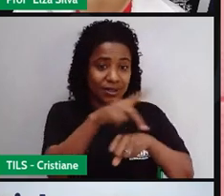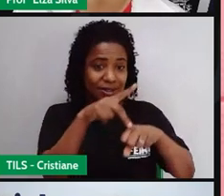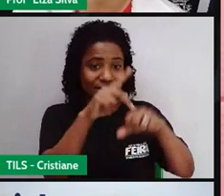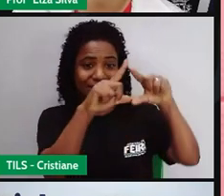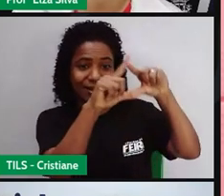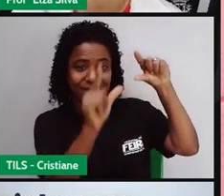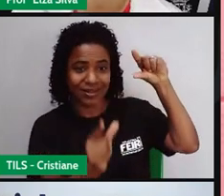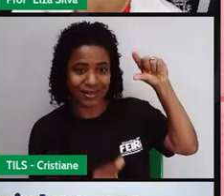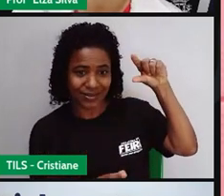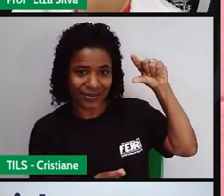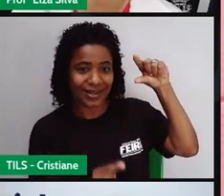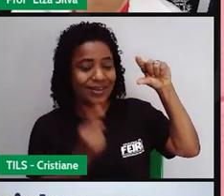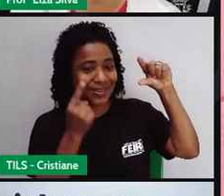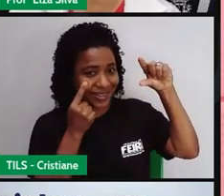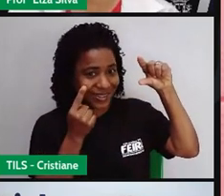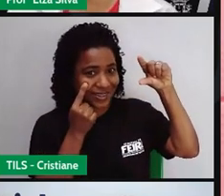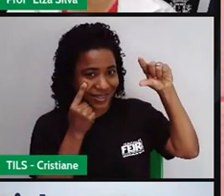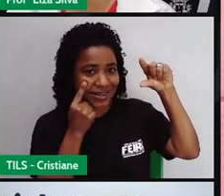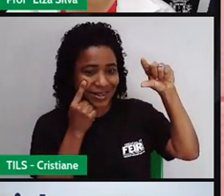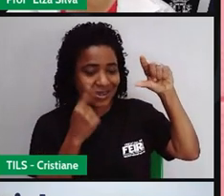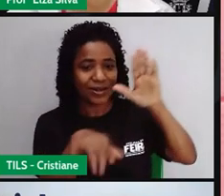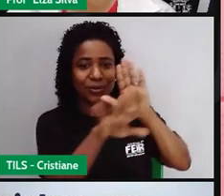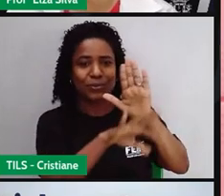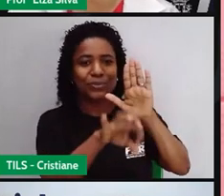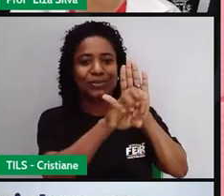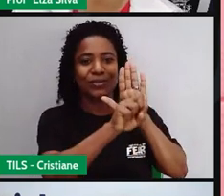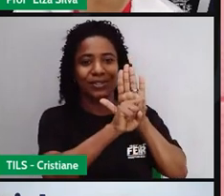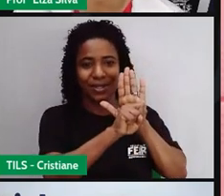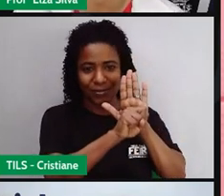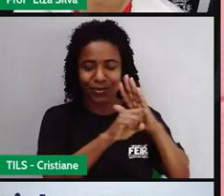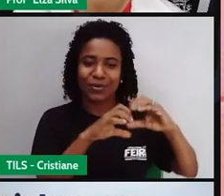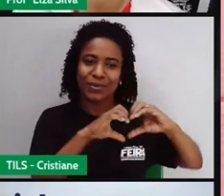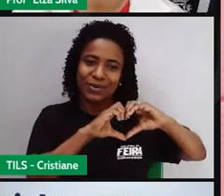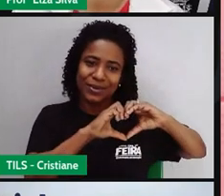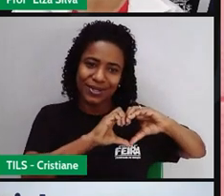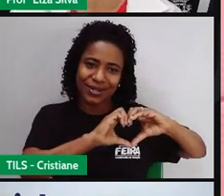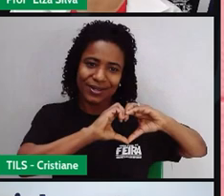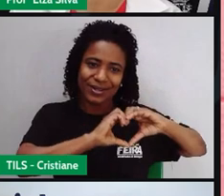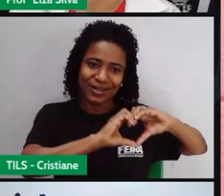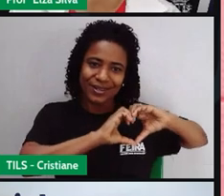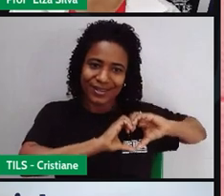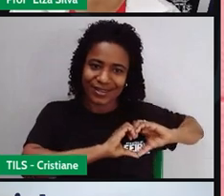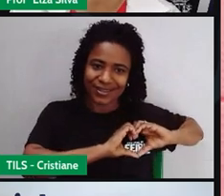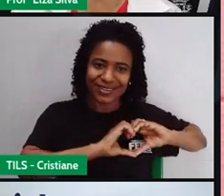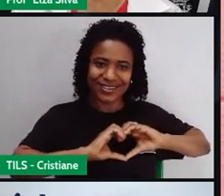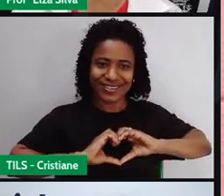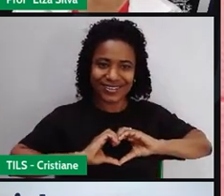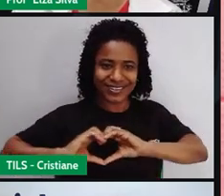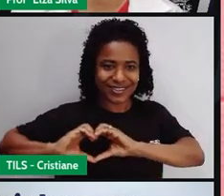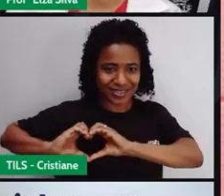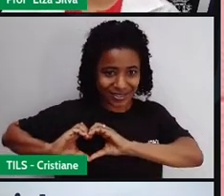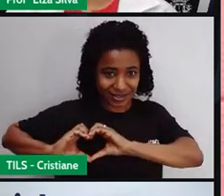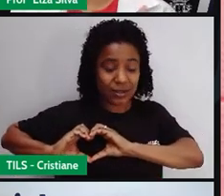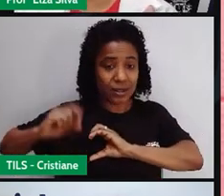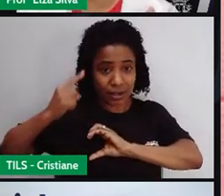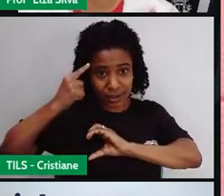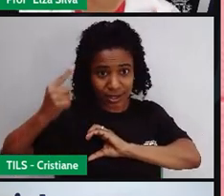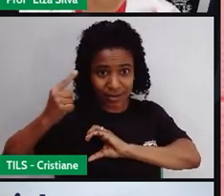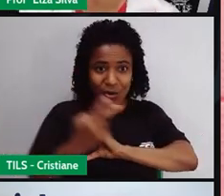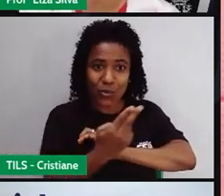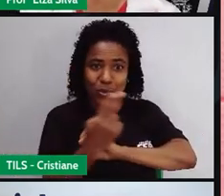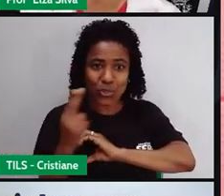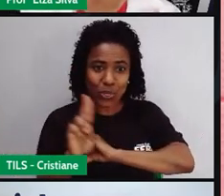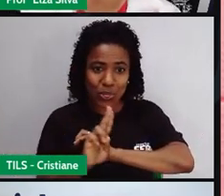do Sul existe um símbolo que diferencia da nossa cultura, que é o coração com o nome do amado colado na